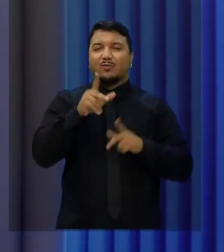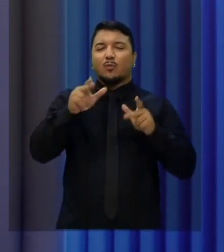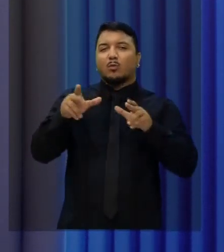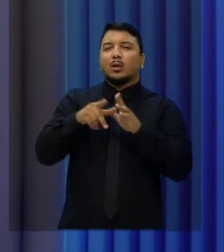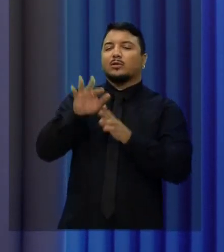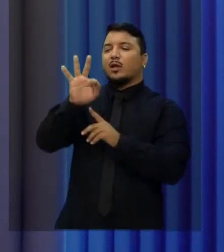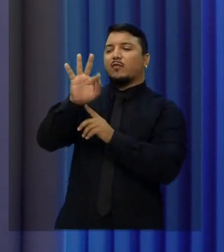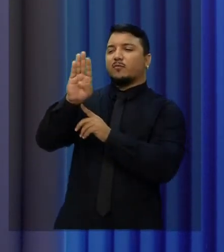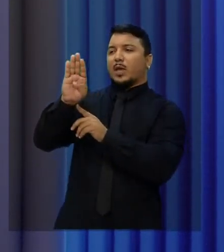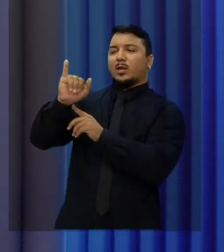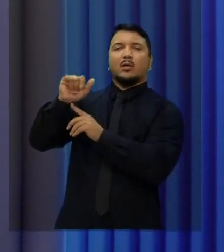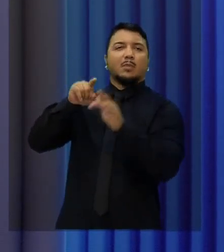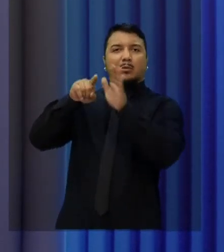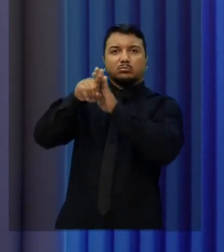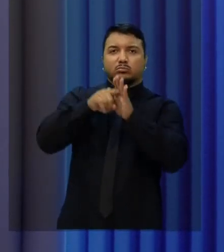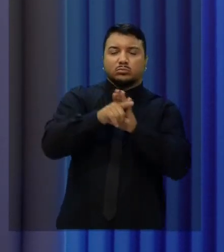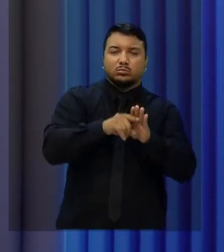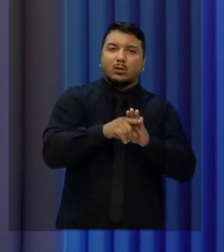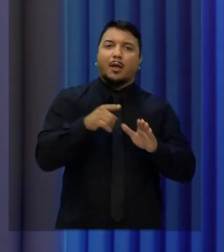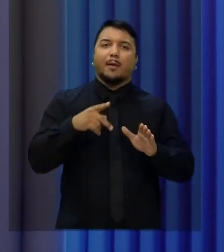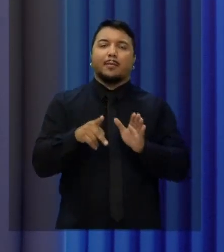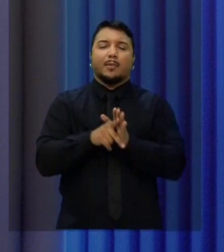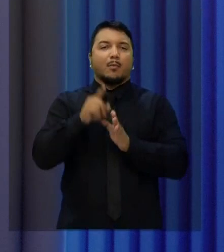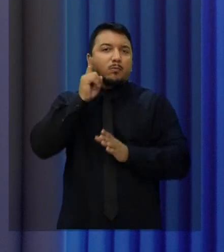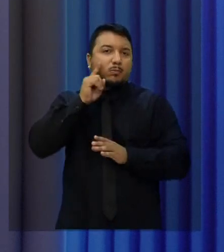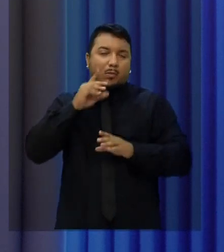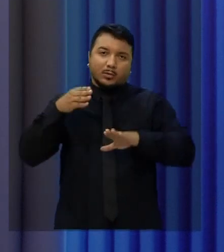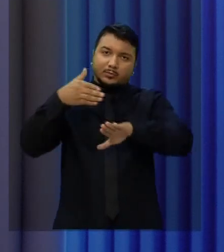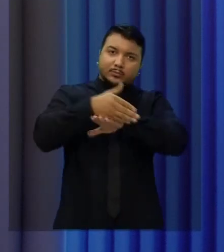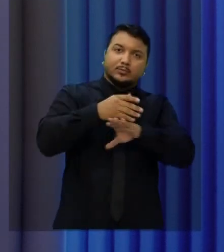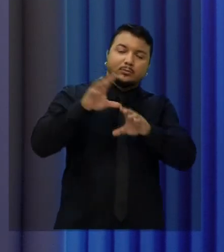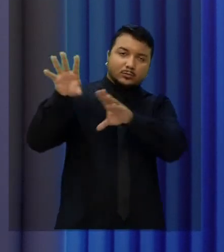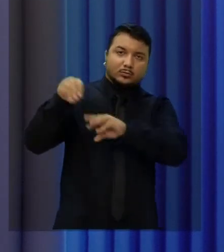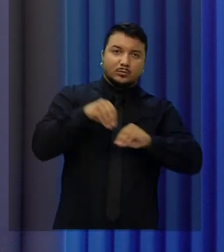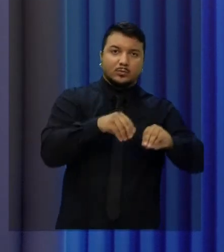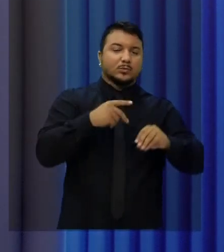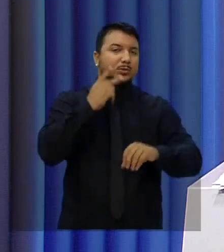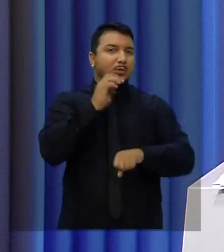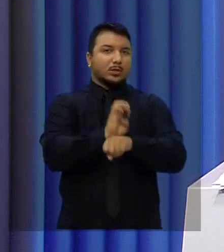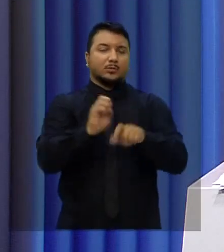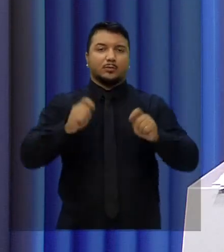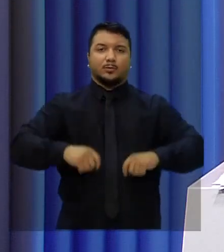fazer investigação, de distribuir o policiamento e fazer segurança pública de qualidade.